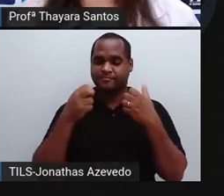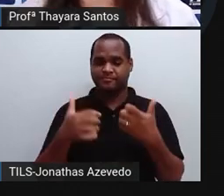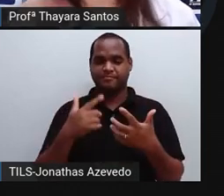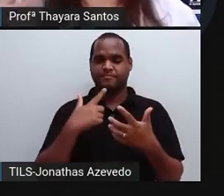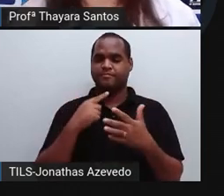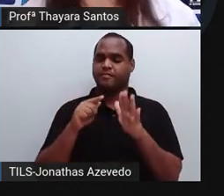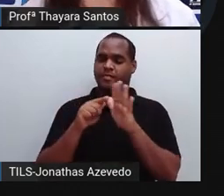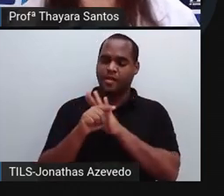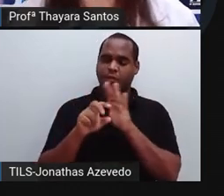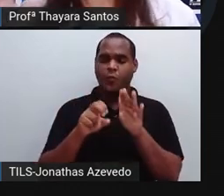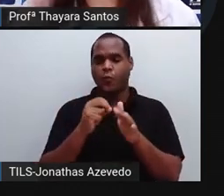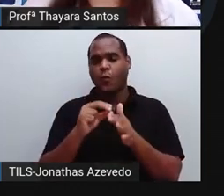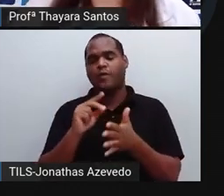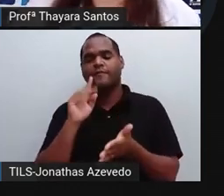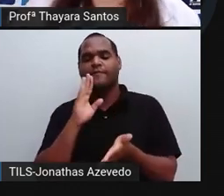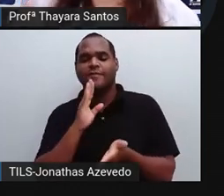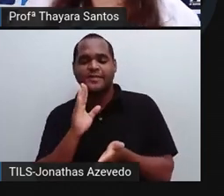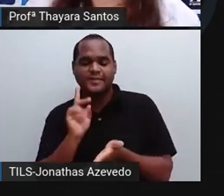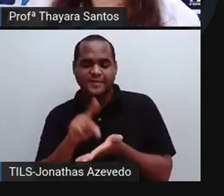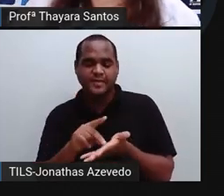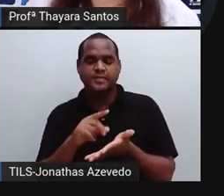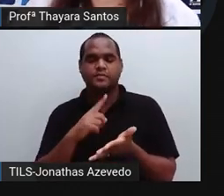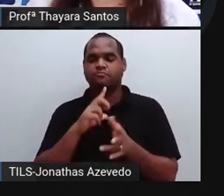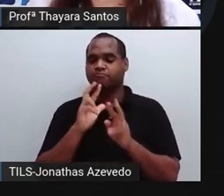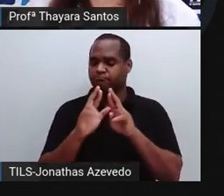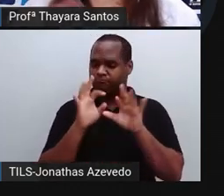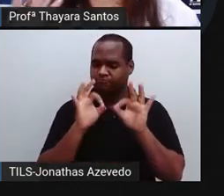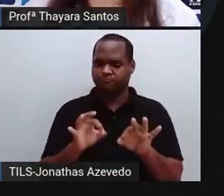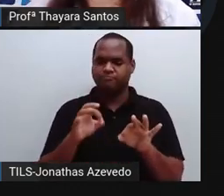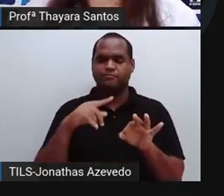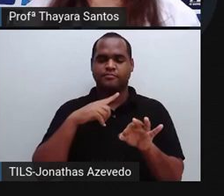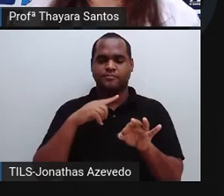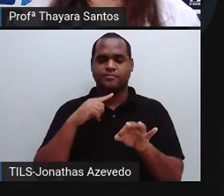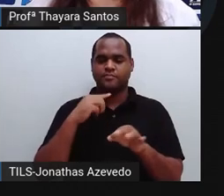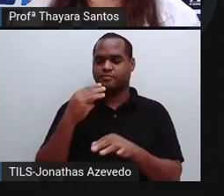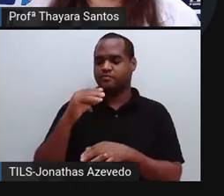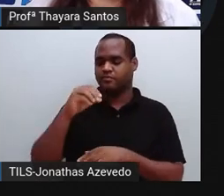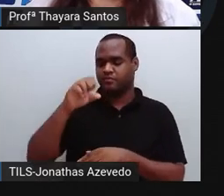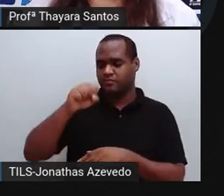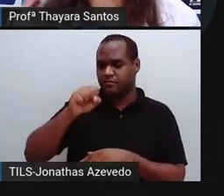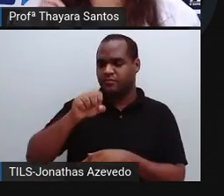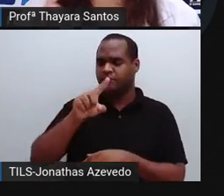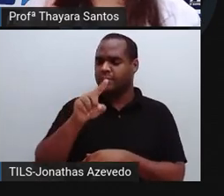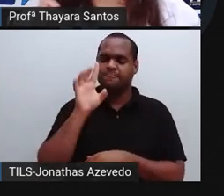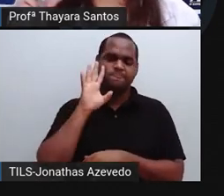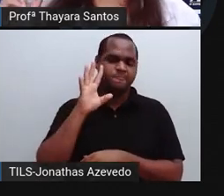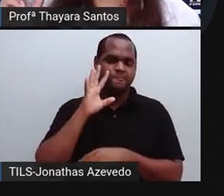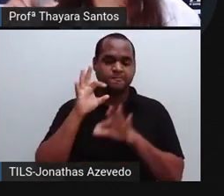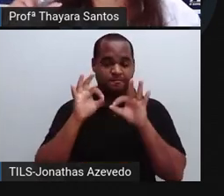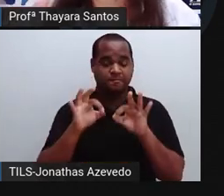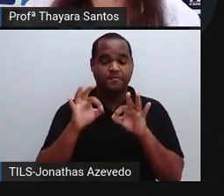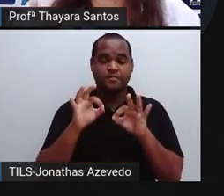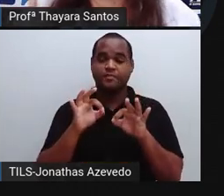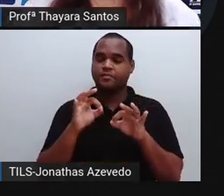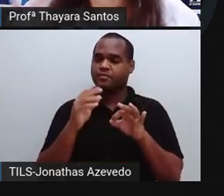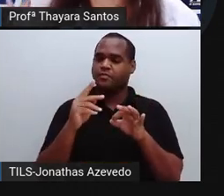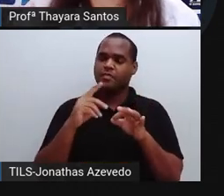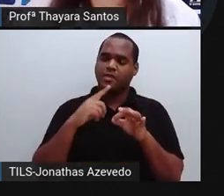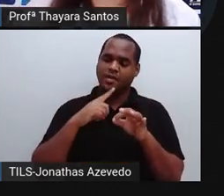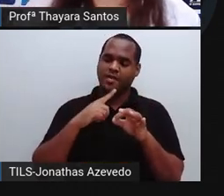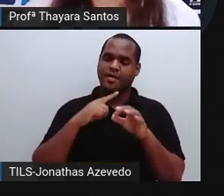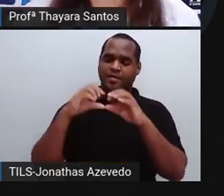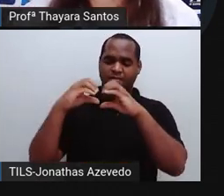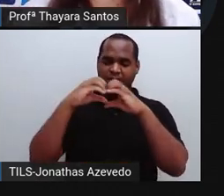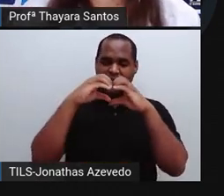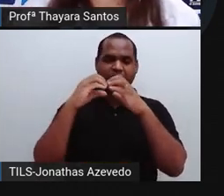pergunta, uma afirmação. E vocês vão responder da forma correta. Vocês têm 30 segundos para isso. E tem algumas vidas aí, né? Que vocês